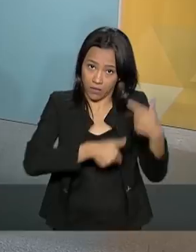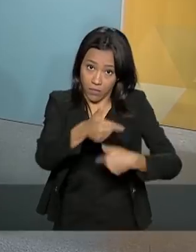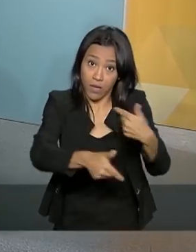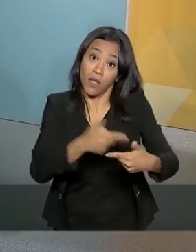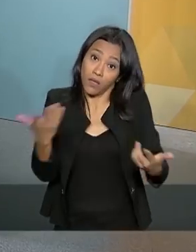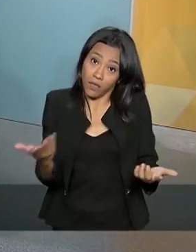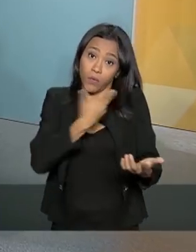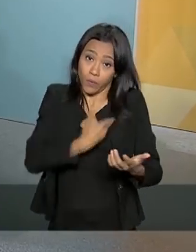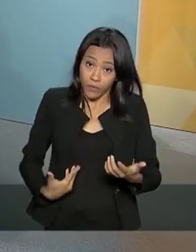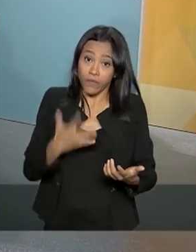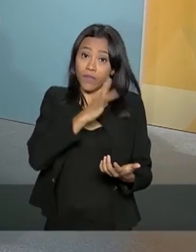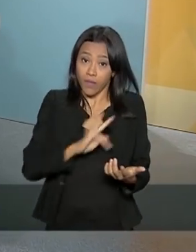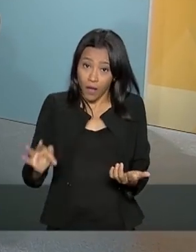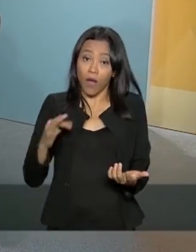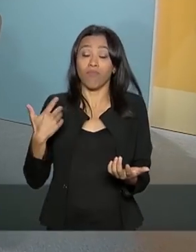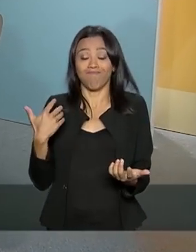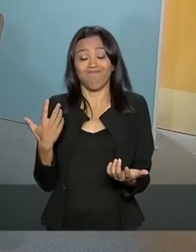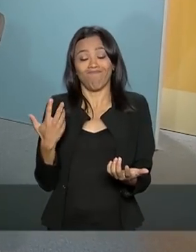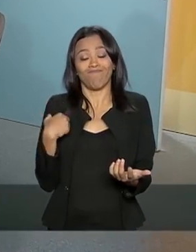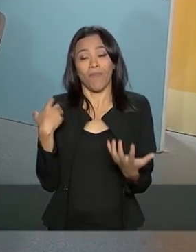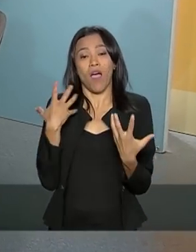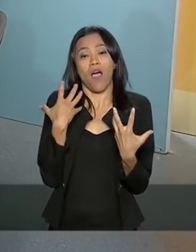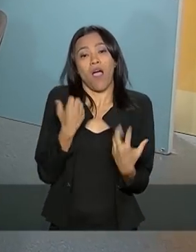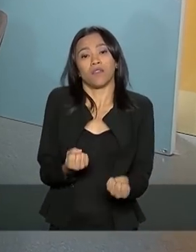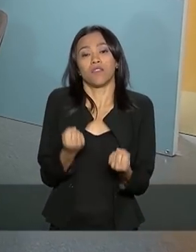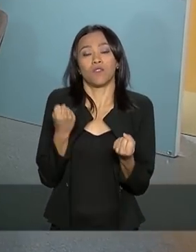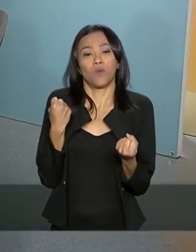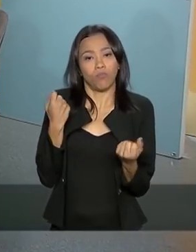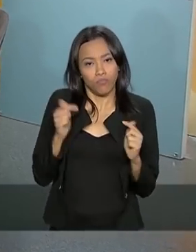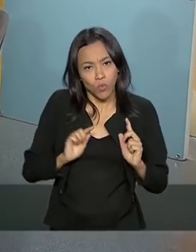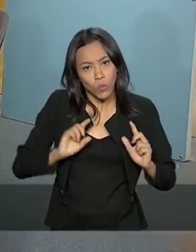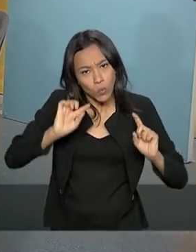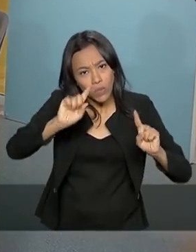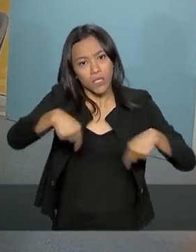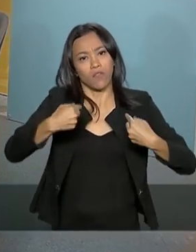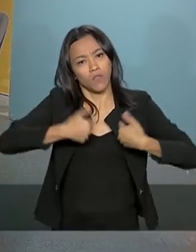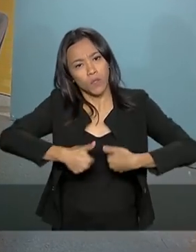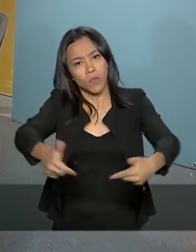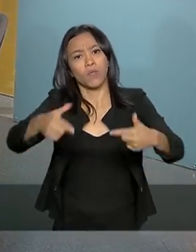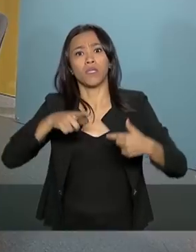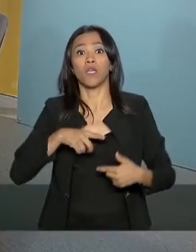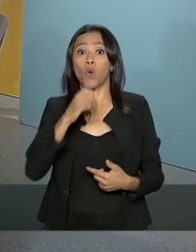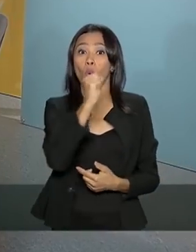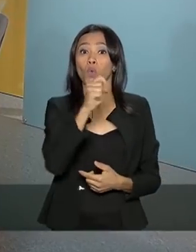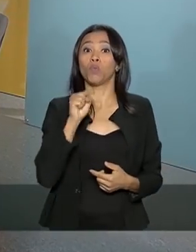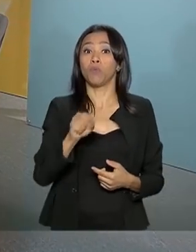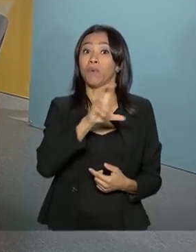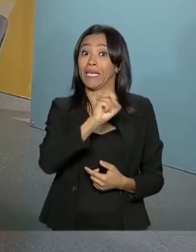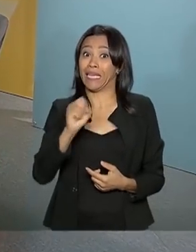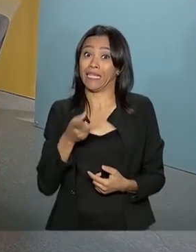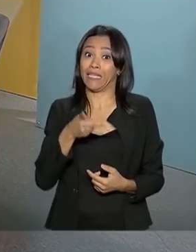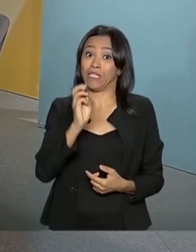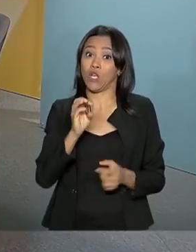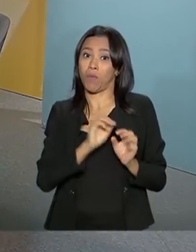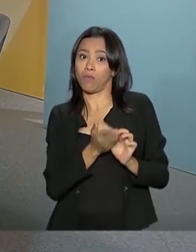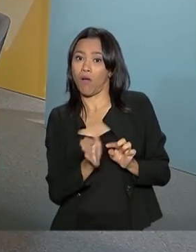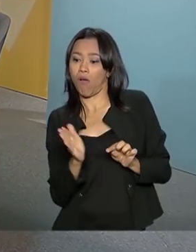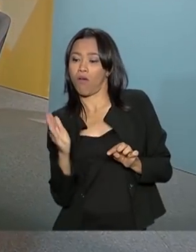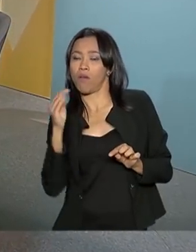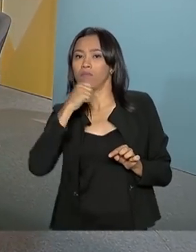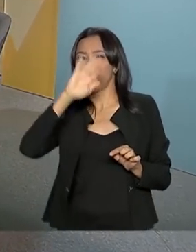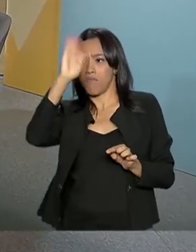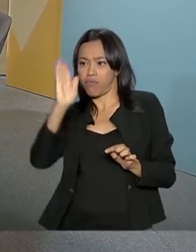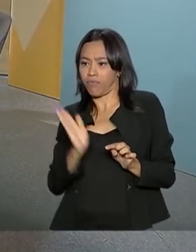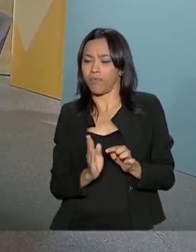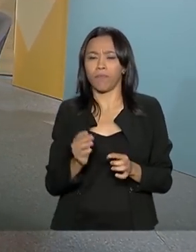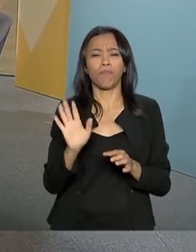abraçar essa causa extremamente importante para um país que tem 8.500 quilômetros de costa. Como é que a população pode participar